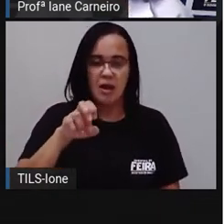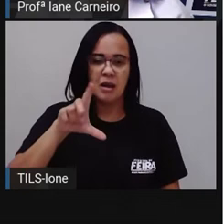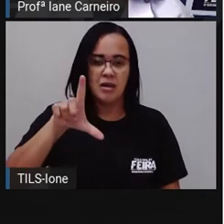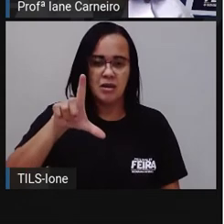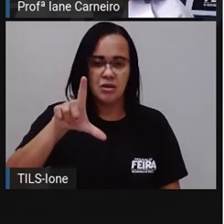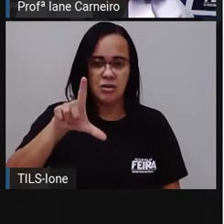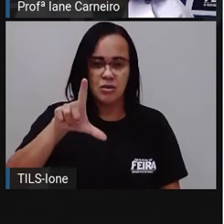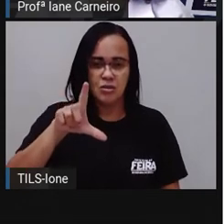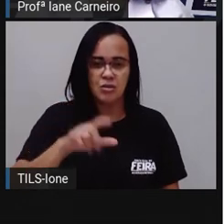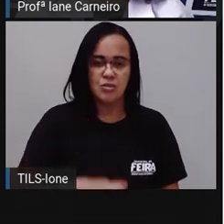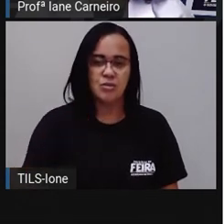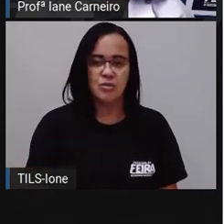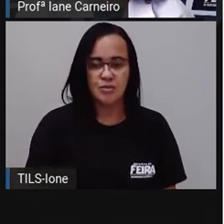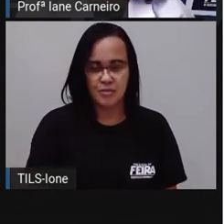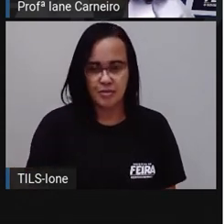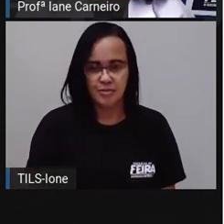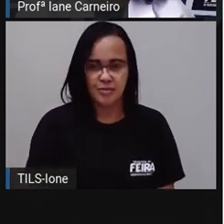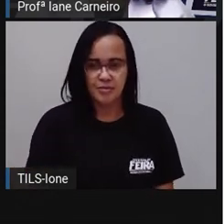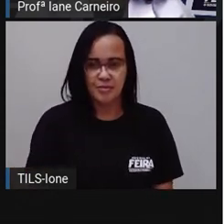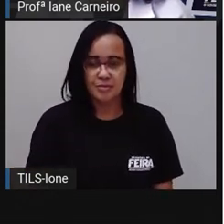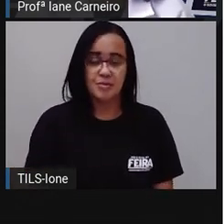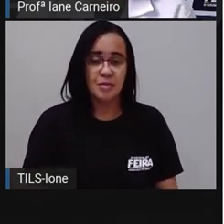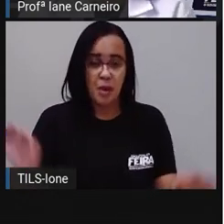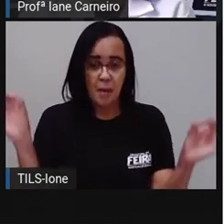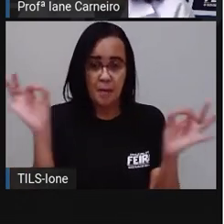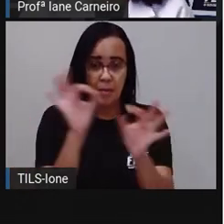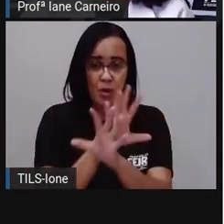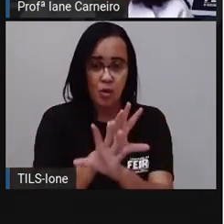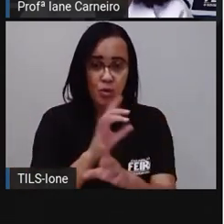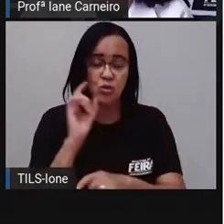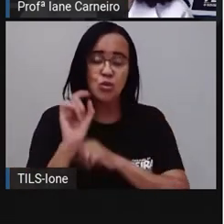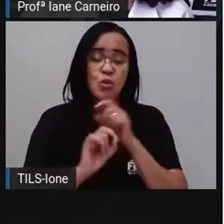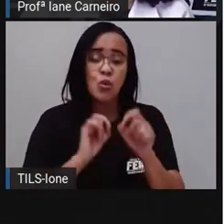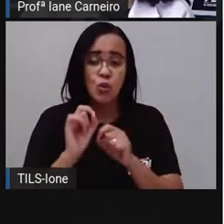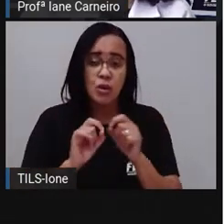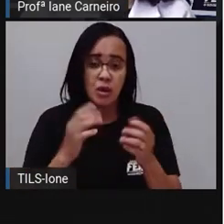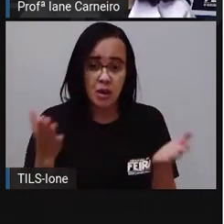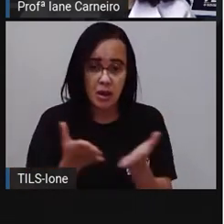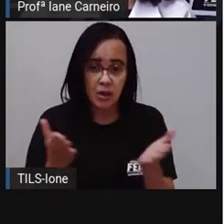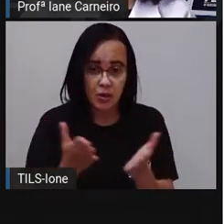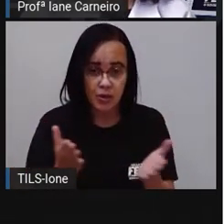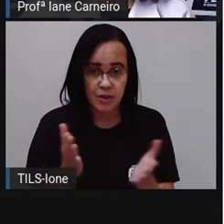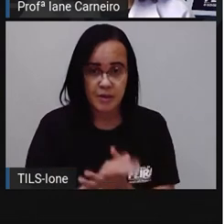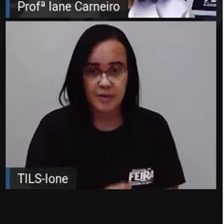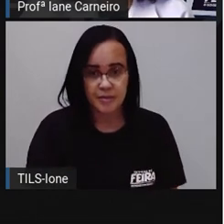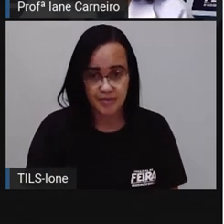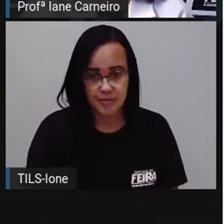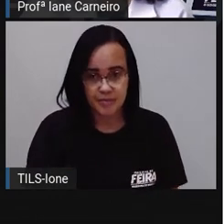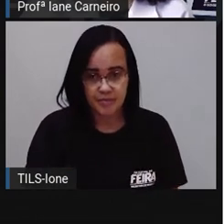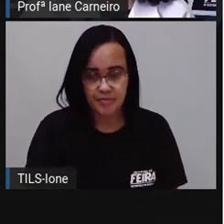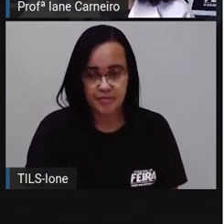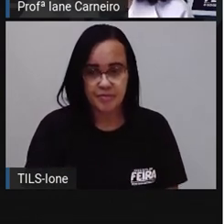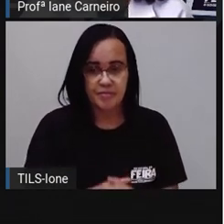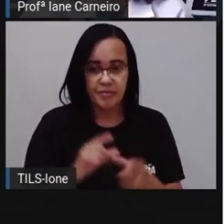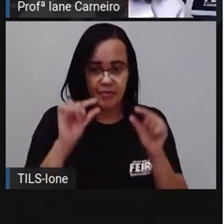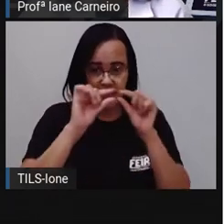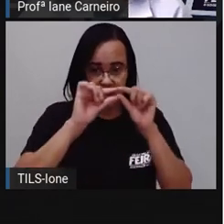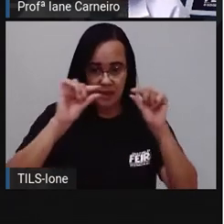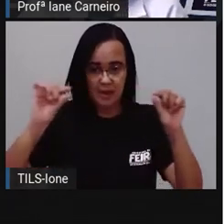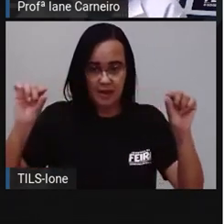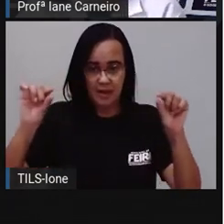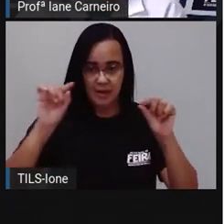Show de boca. Pronto. E agora, Proiane, o que a gente faz, né? Nessa linha aqui, a gente colocou os